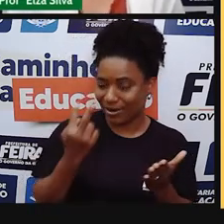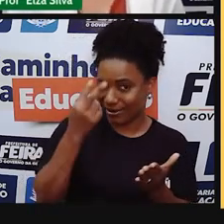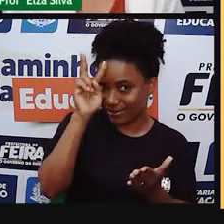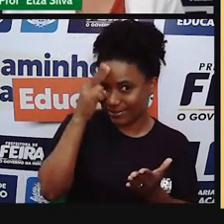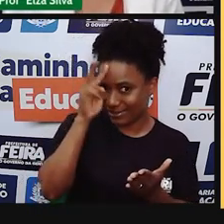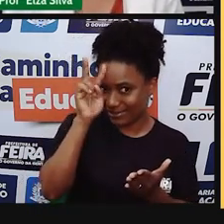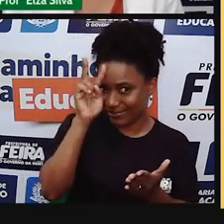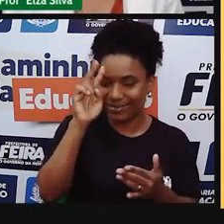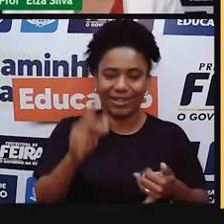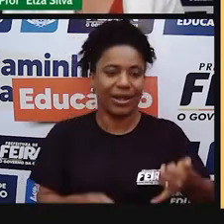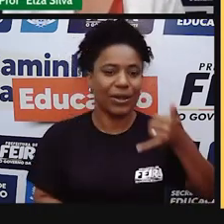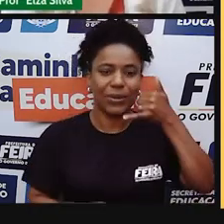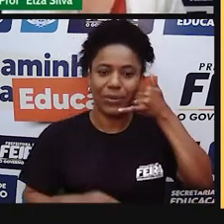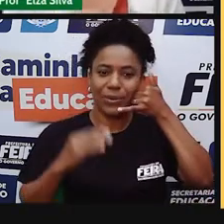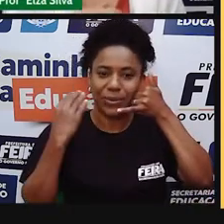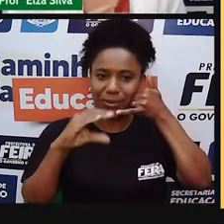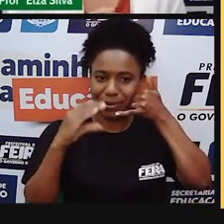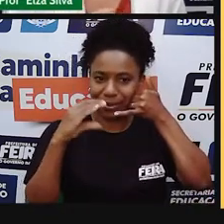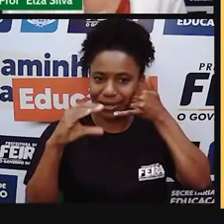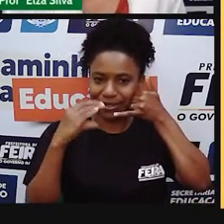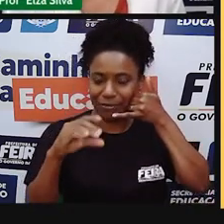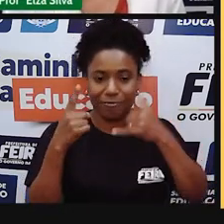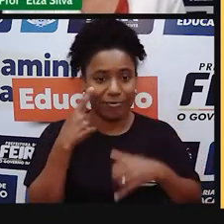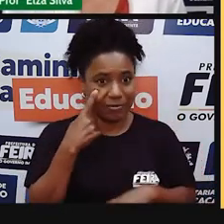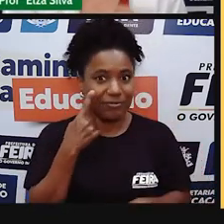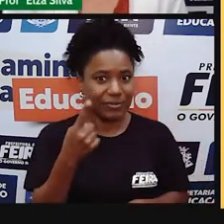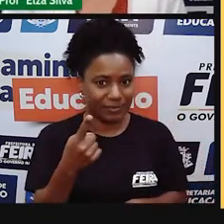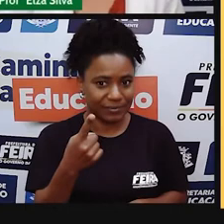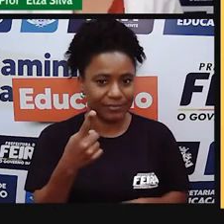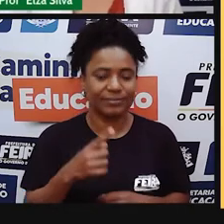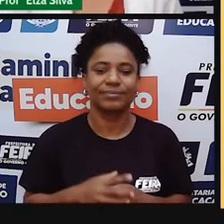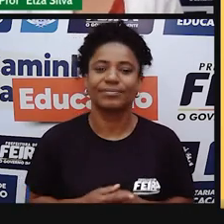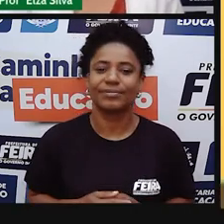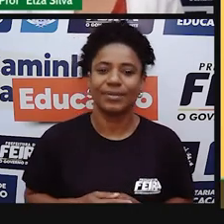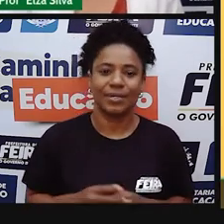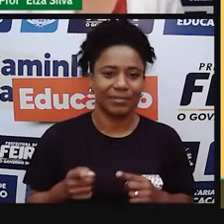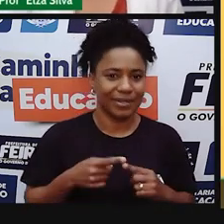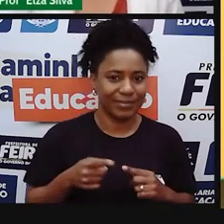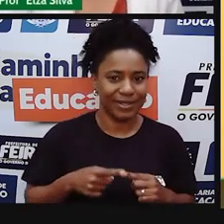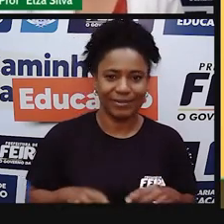telecomunicação. Na primeira imagem, telegraphy,